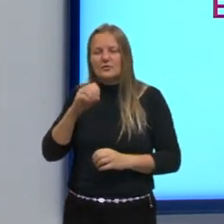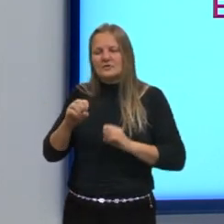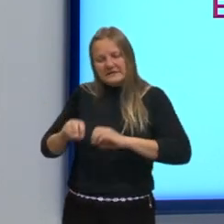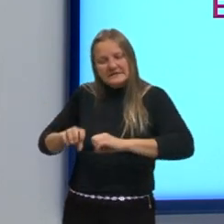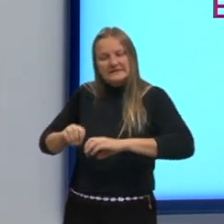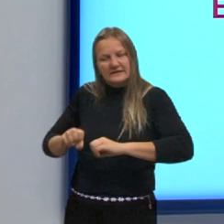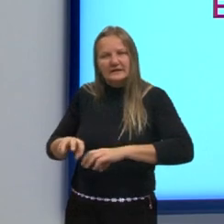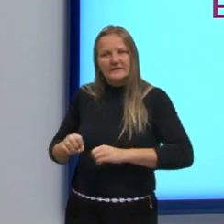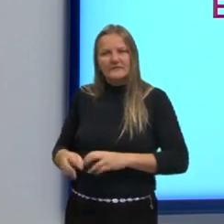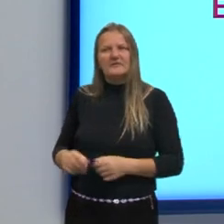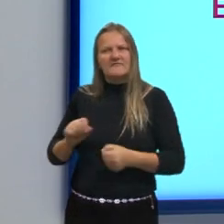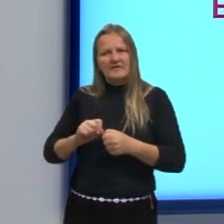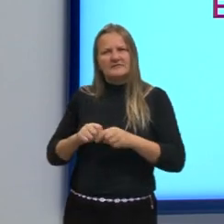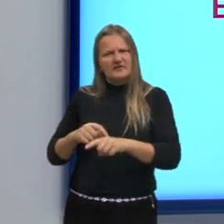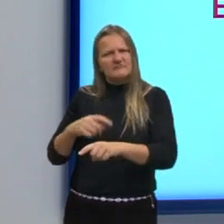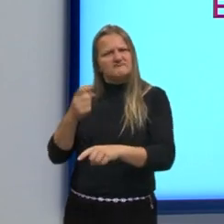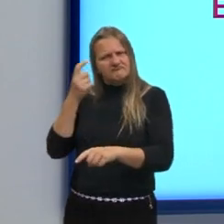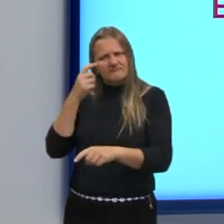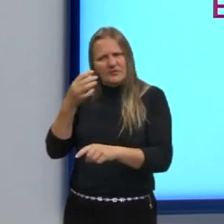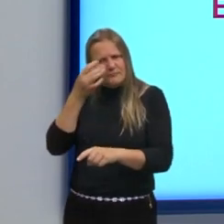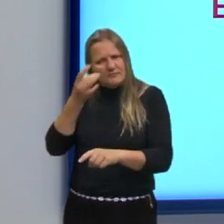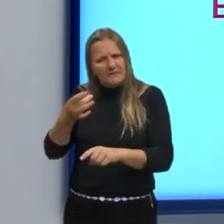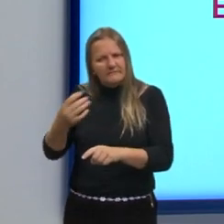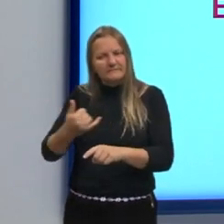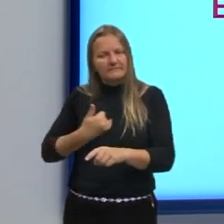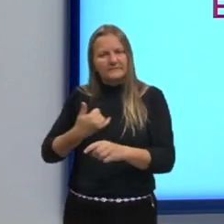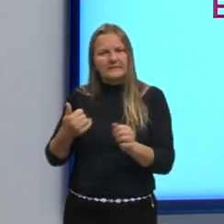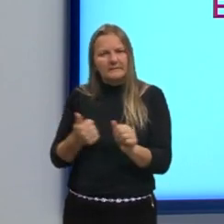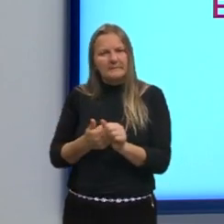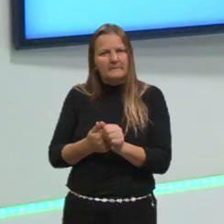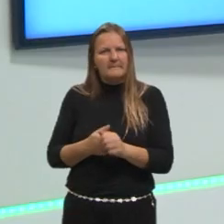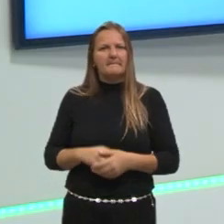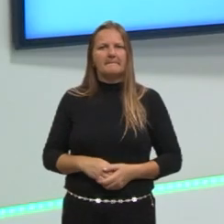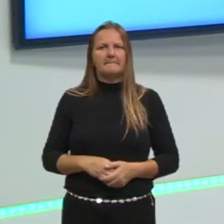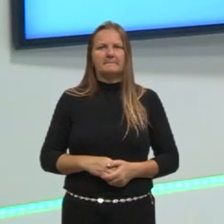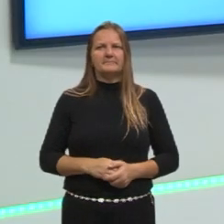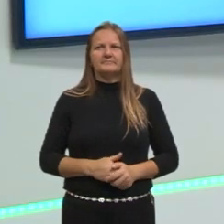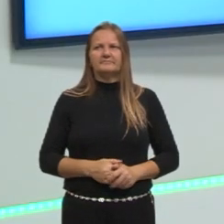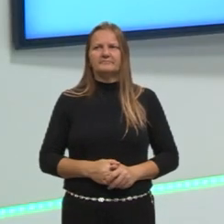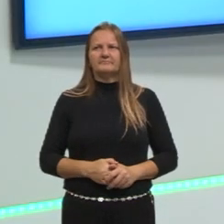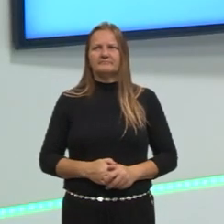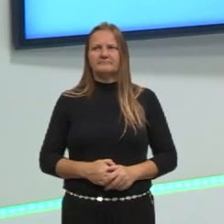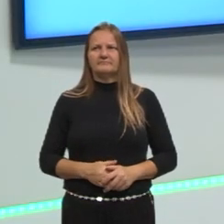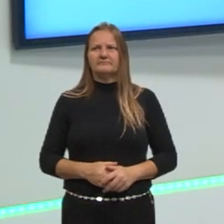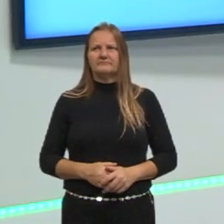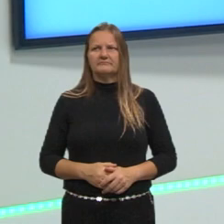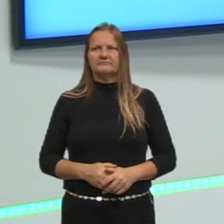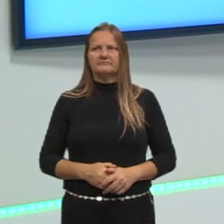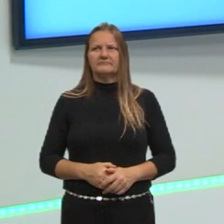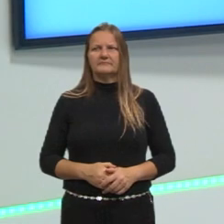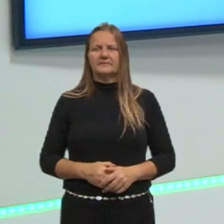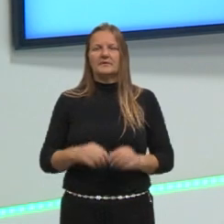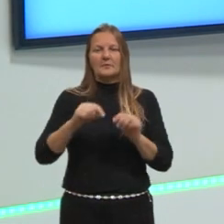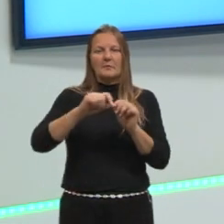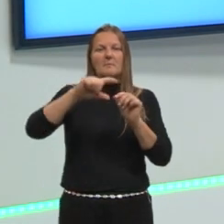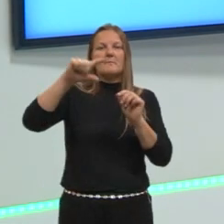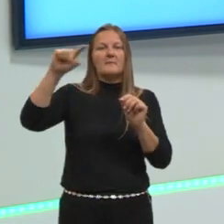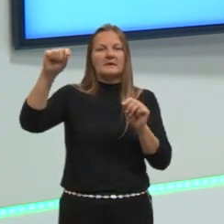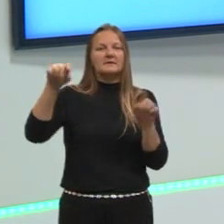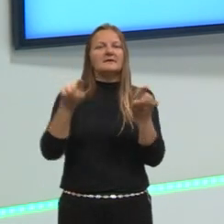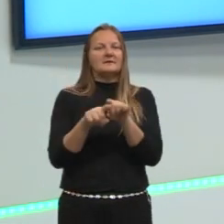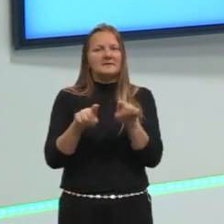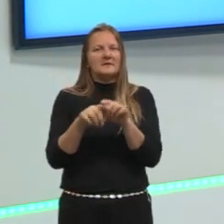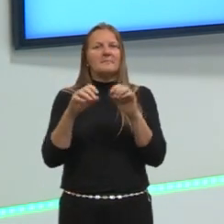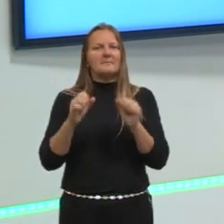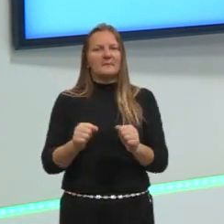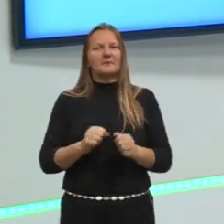lá. Faz um cafuné nele para ele se aproximar de ti. E ensina para ele. Ah, eu só tenho planta. Ensina as plantas. Faz